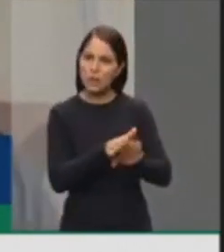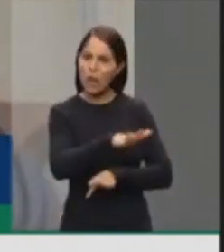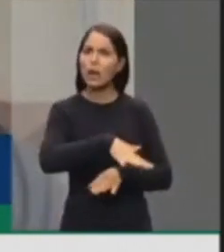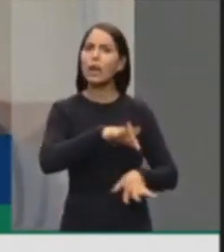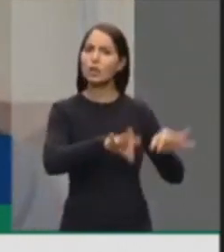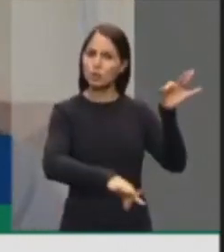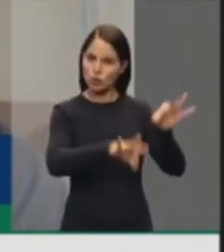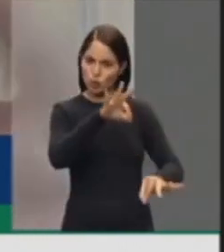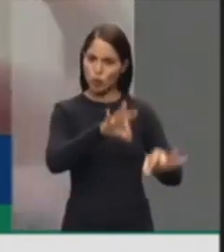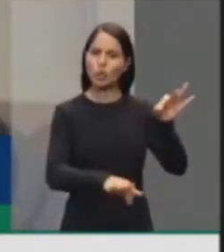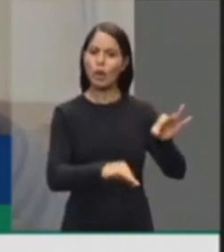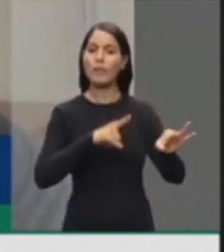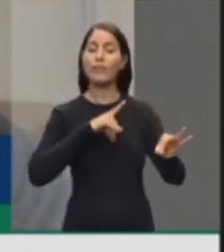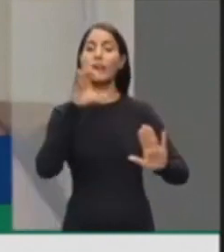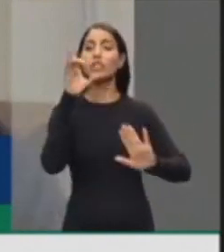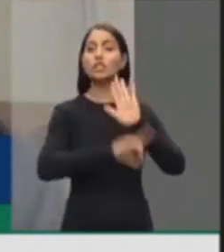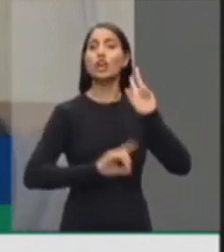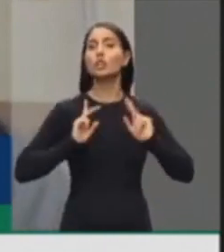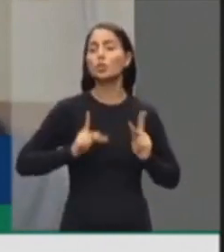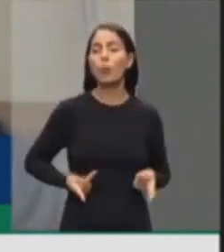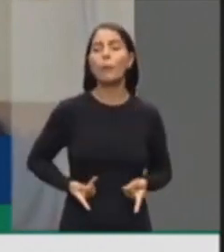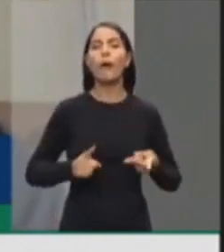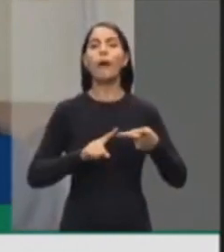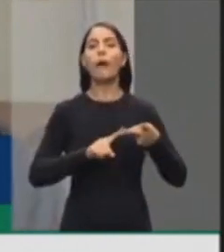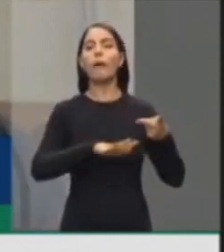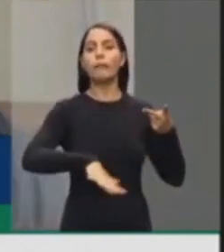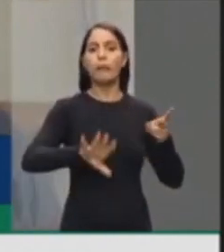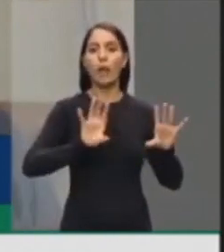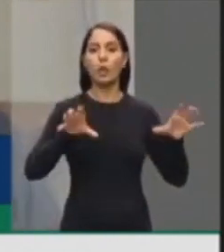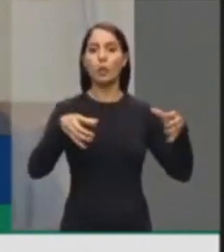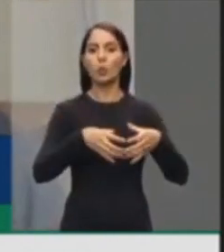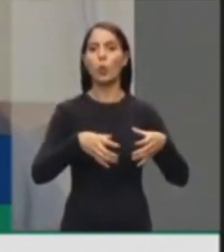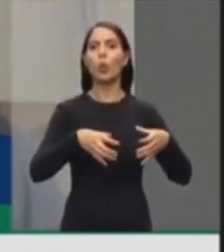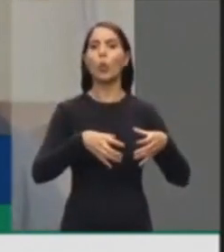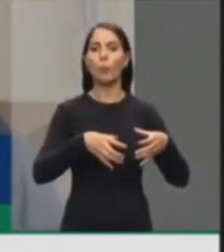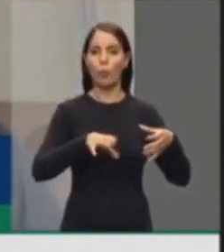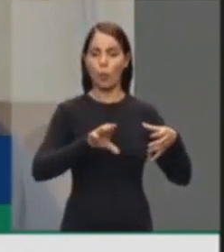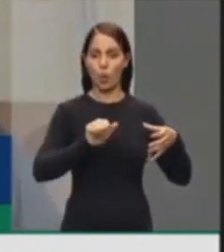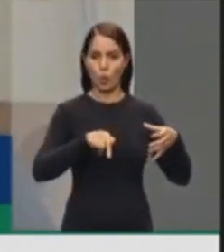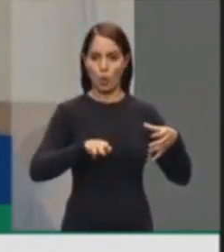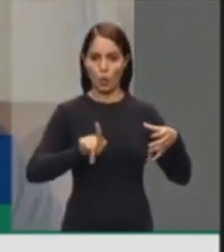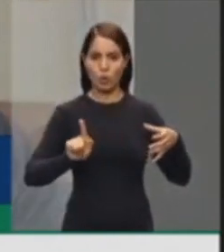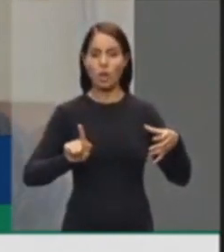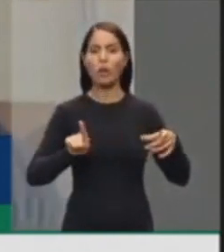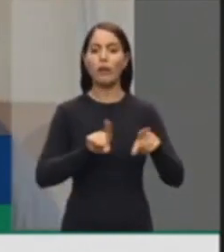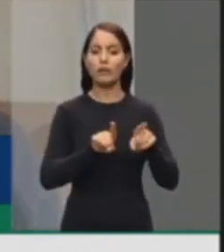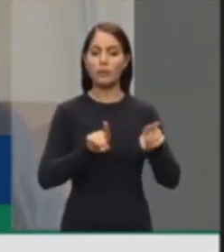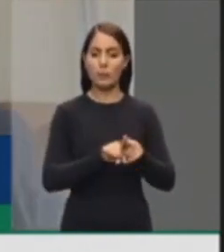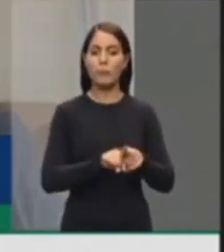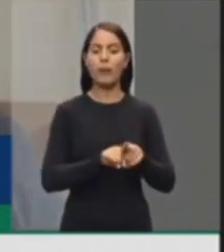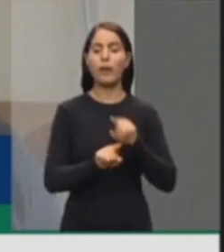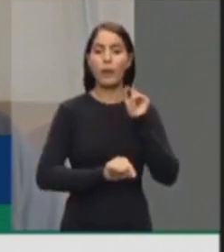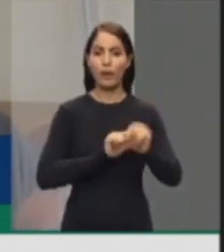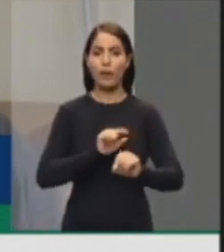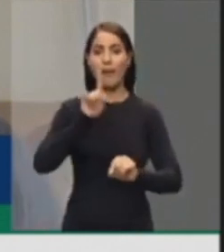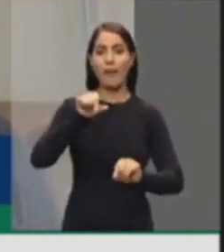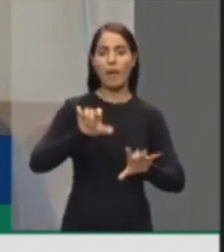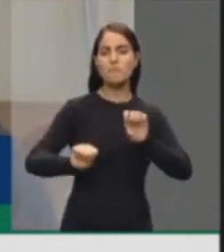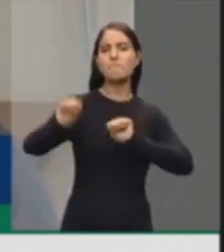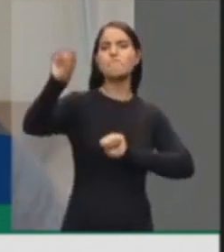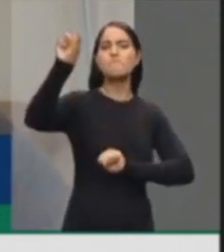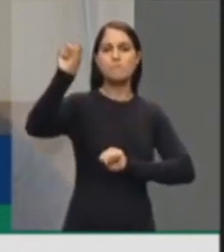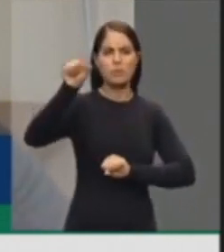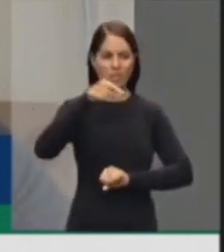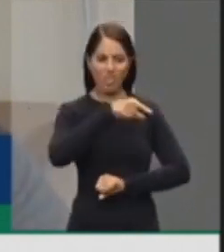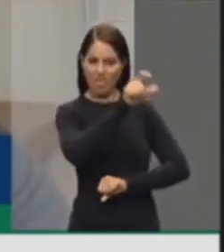partidos de esquerda, de direitos humanos, de organizações não governamentais, e ele vai para lá como um herói. Ele vai